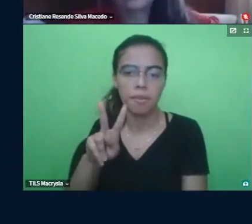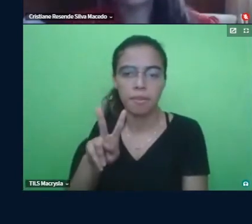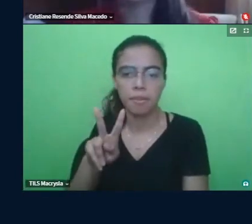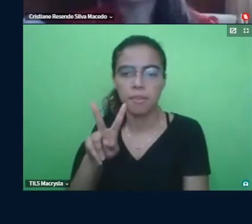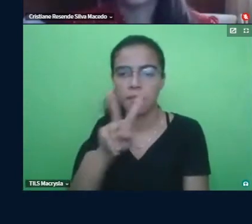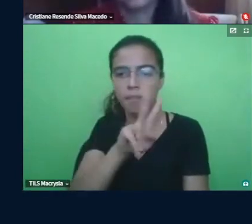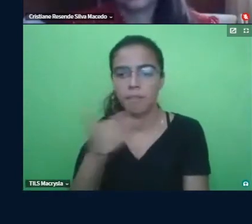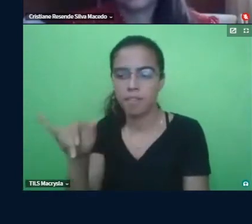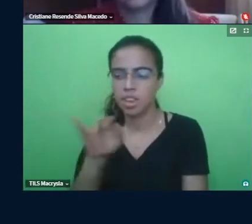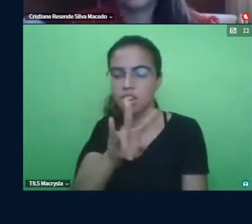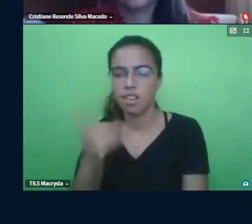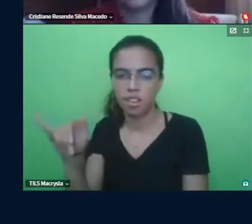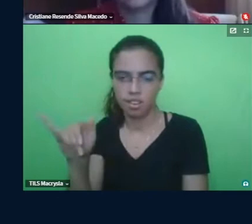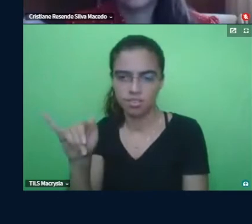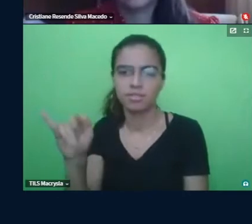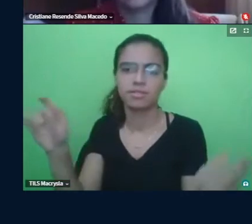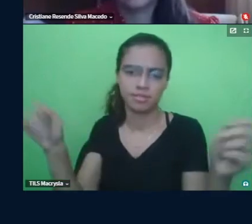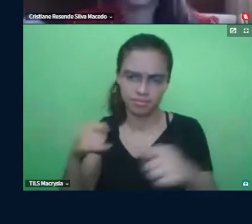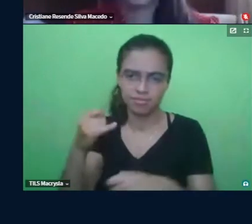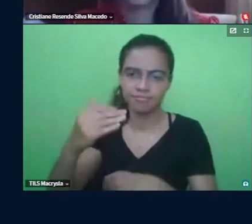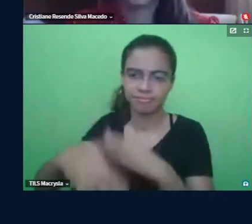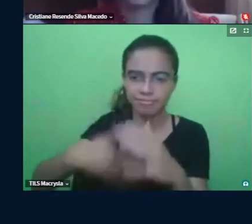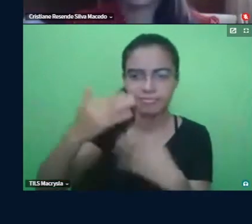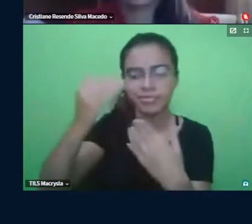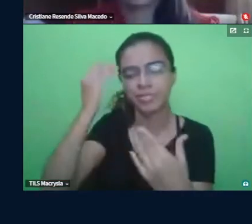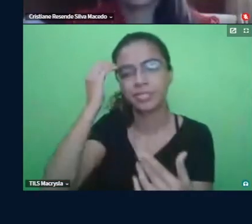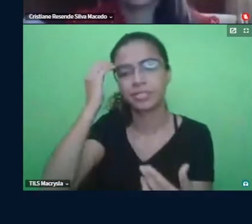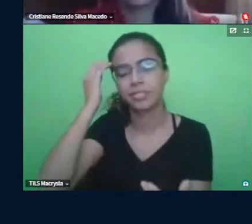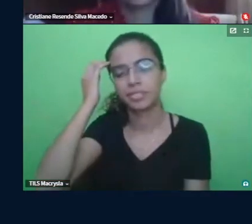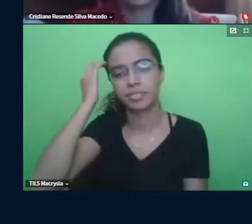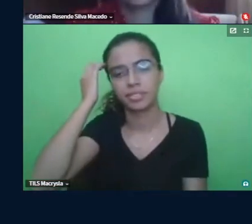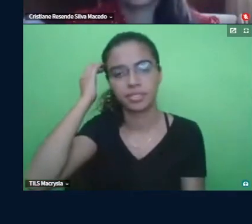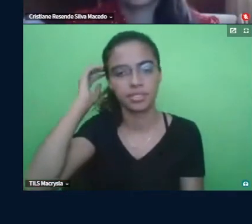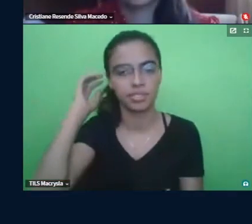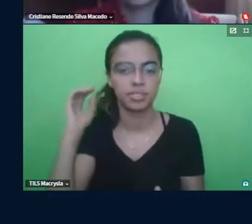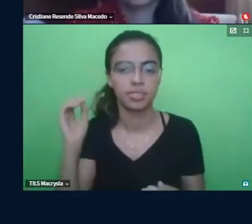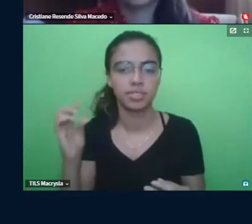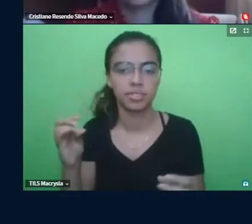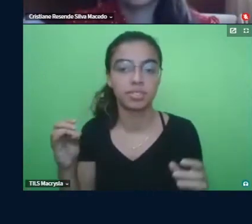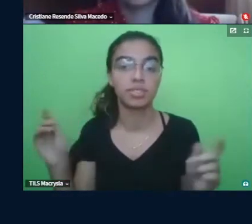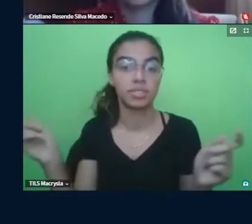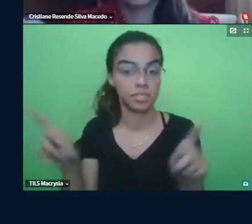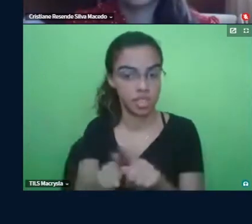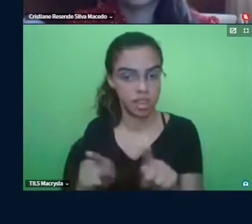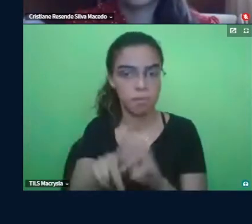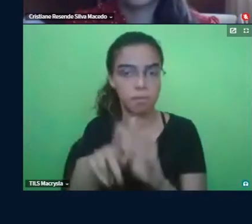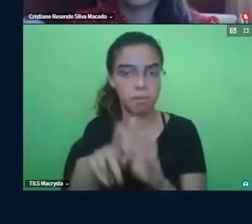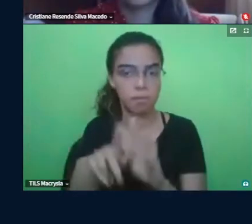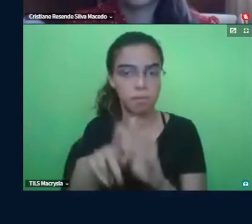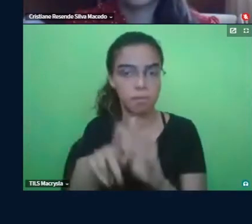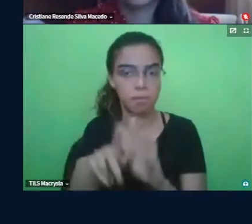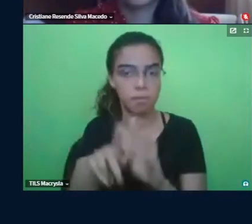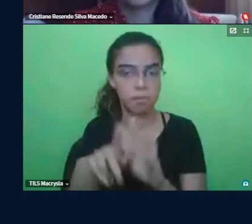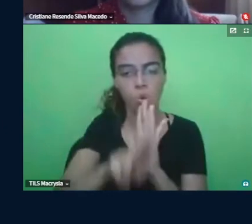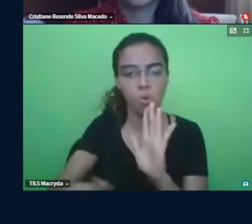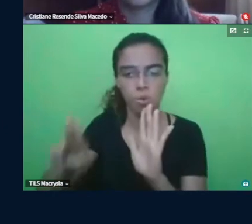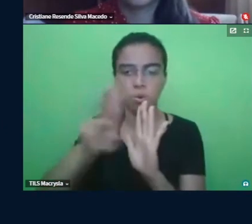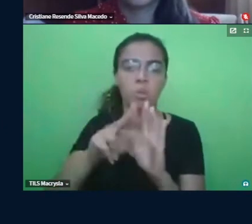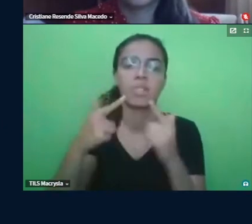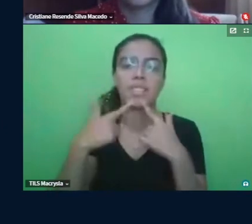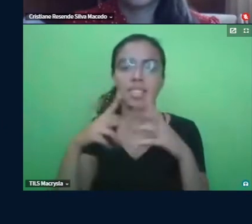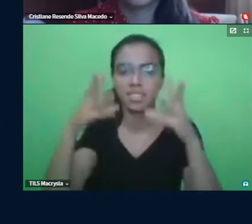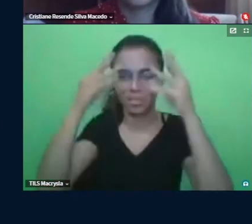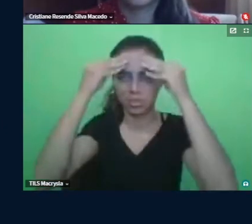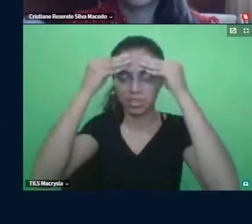desenvolver também a sua proficiência, a sua capacidade de uso da linguagem, mas com limitações